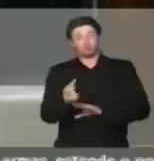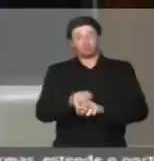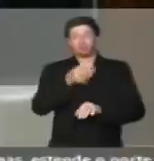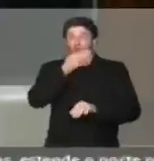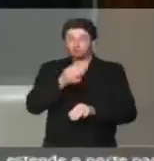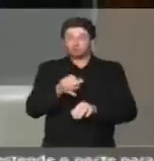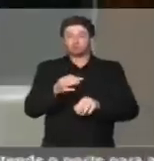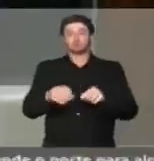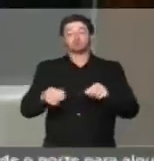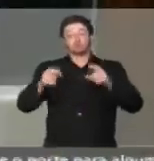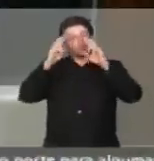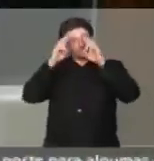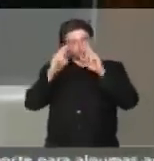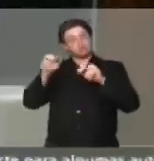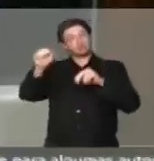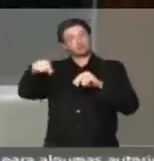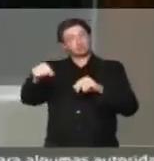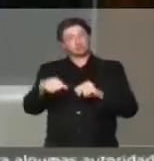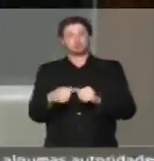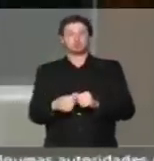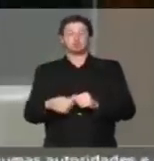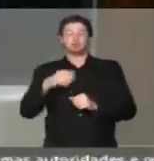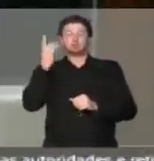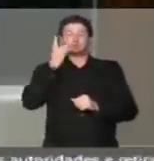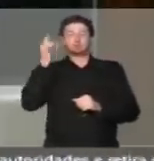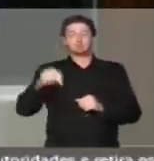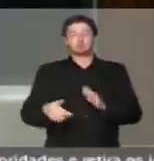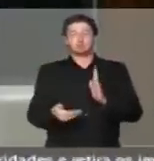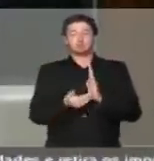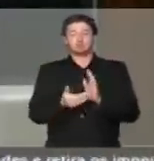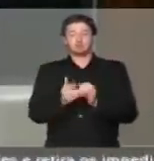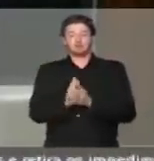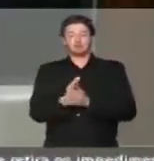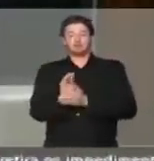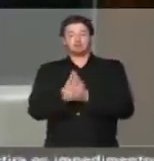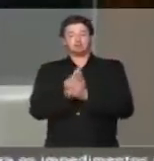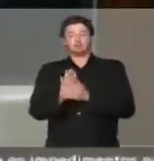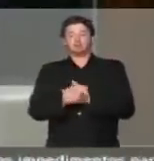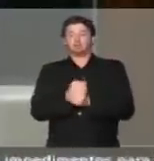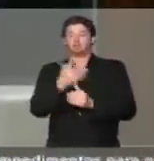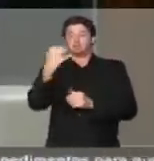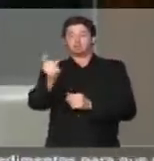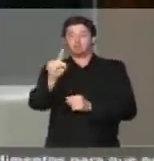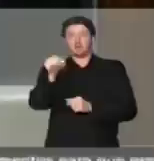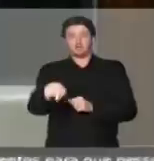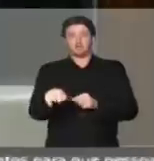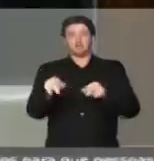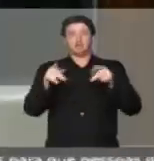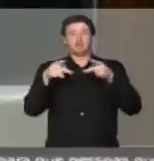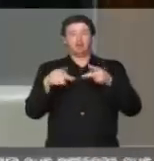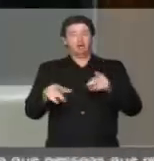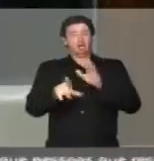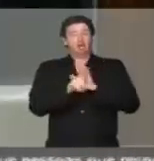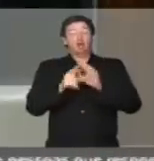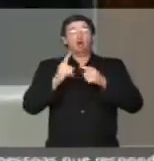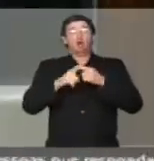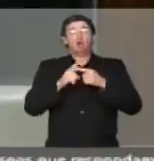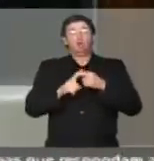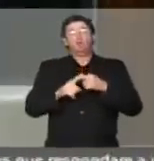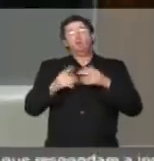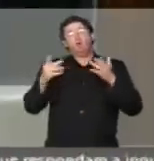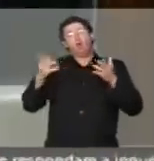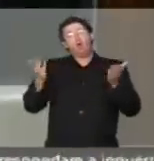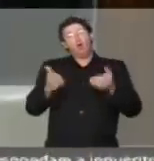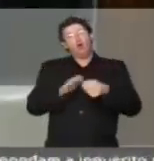sugerindo respeitosamente aos parlamentares a rejeição da matéria. Pelas razões que, ao longo